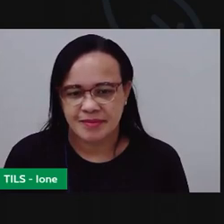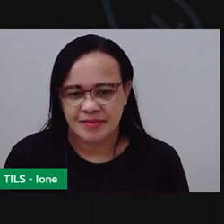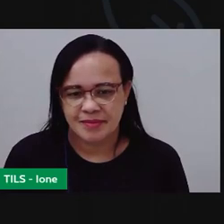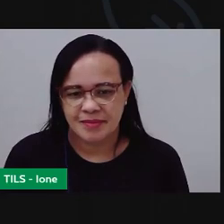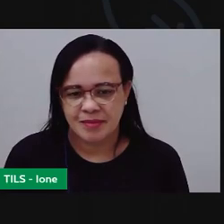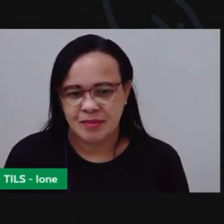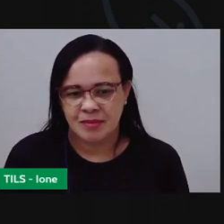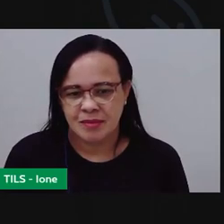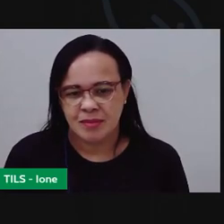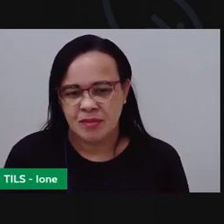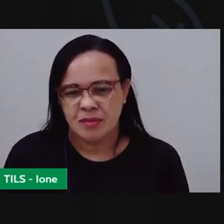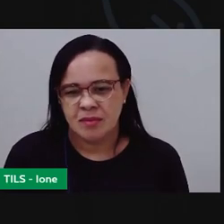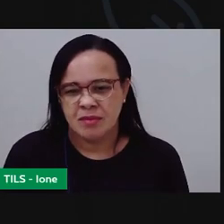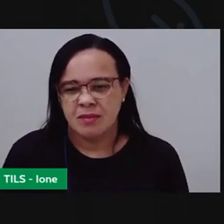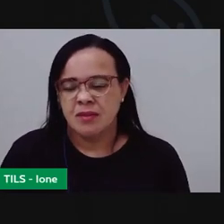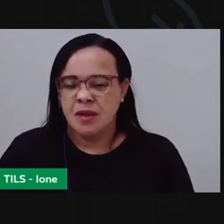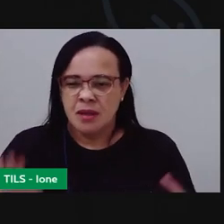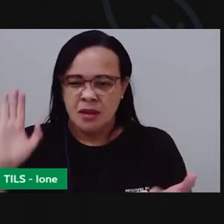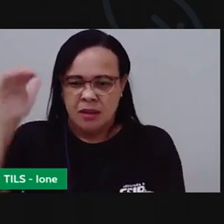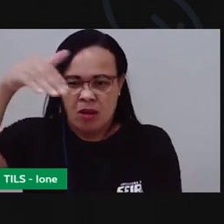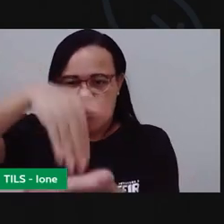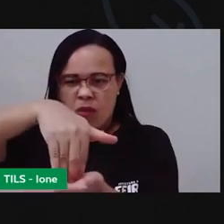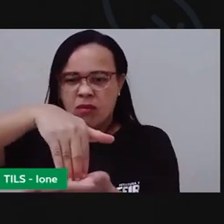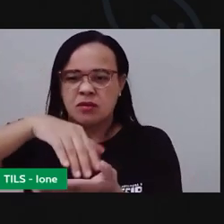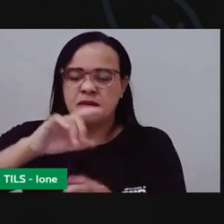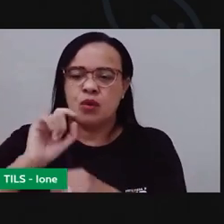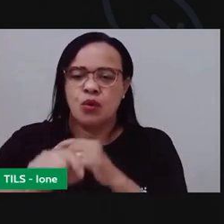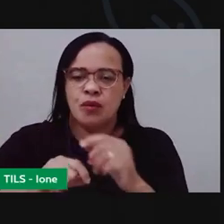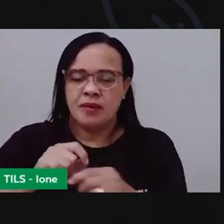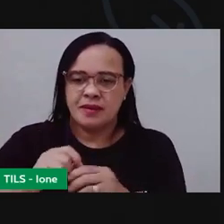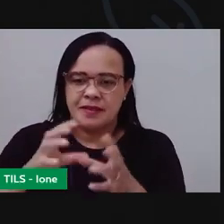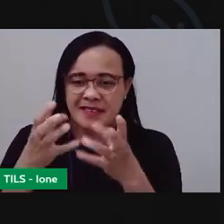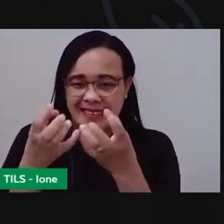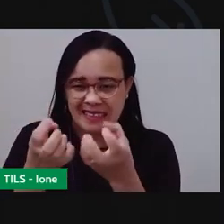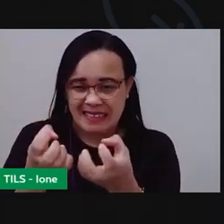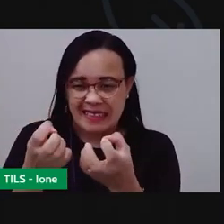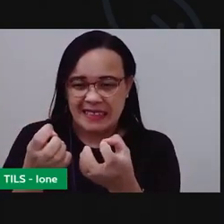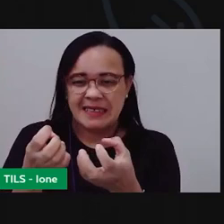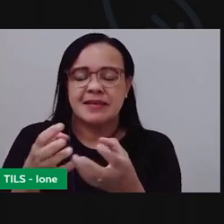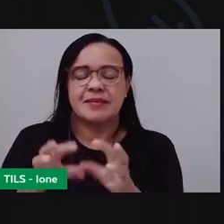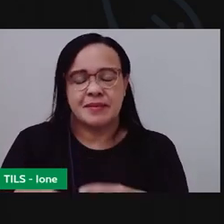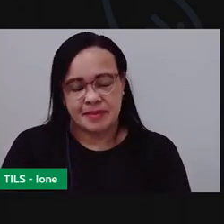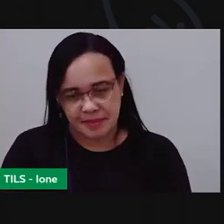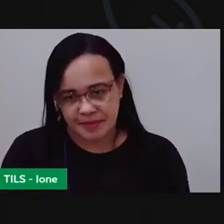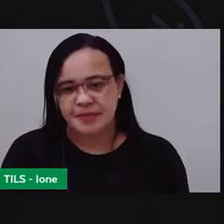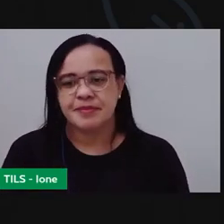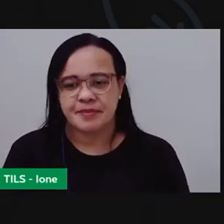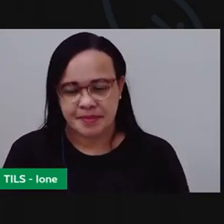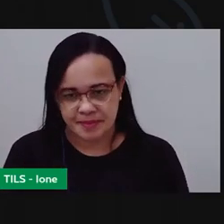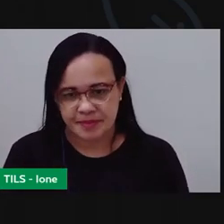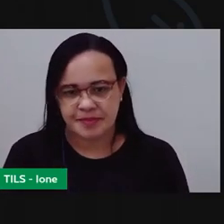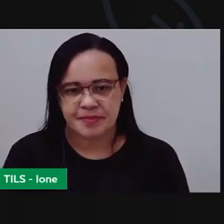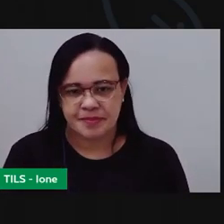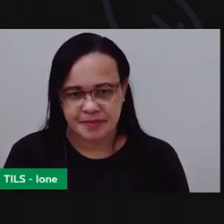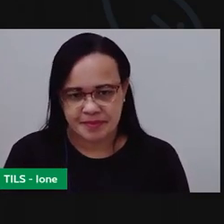e finalizo com mais uma camada de folha seca